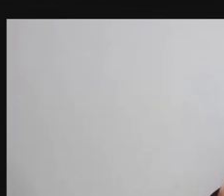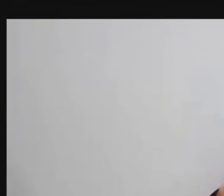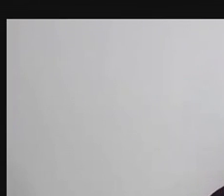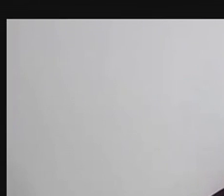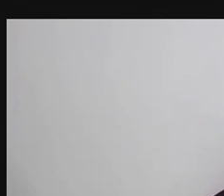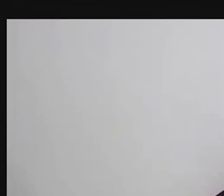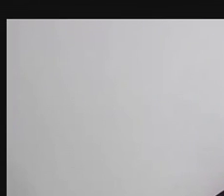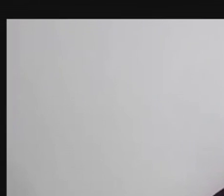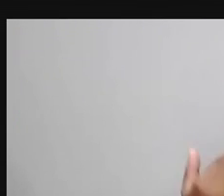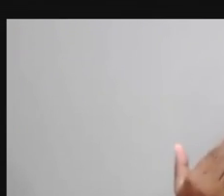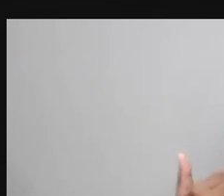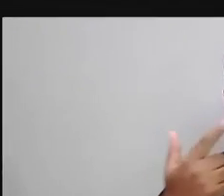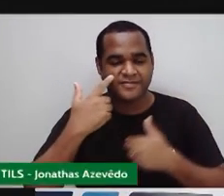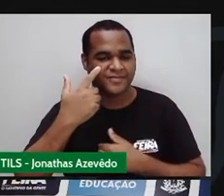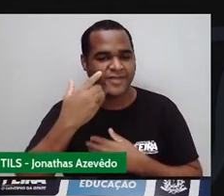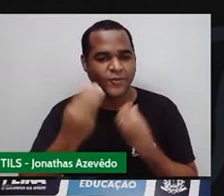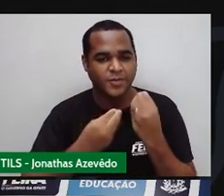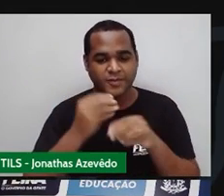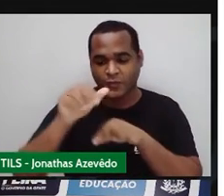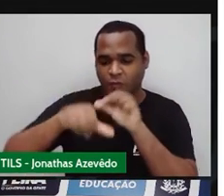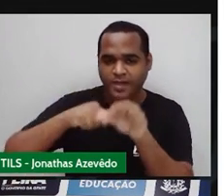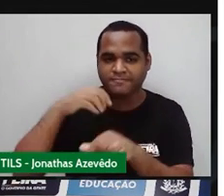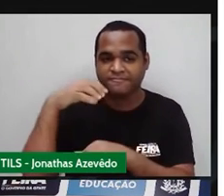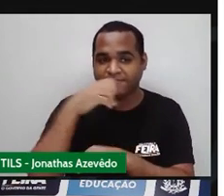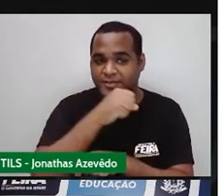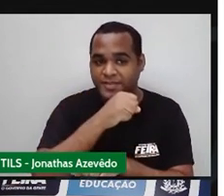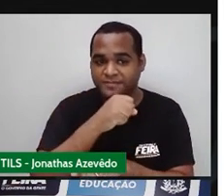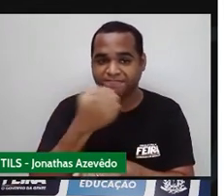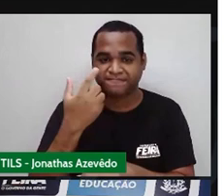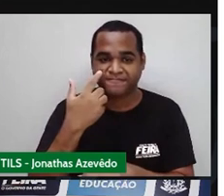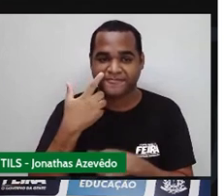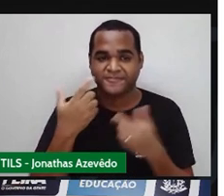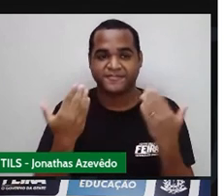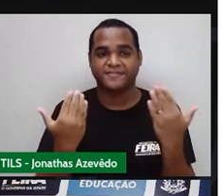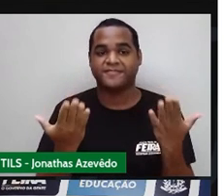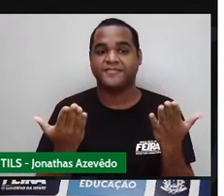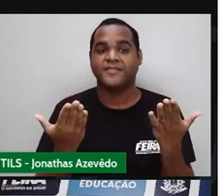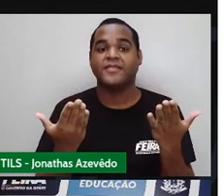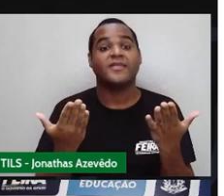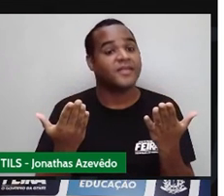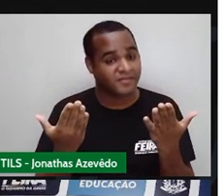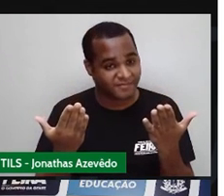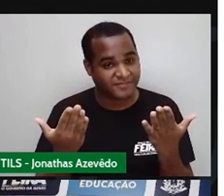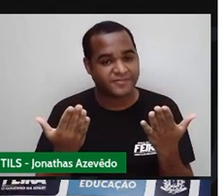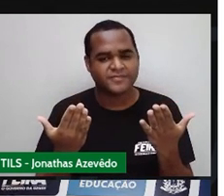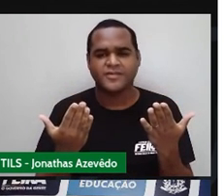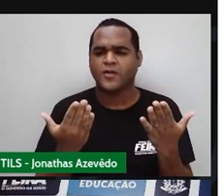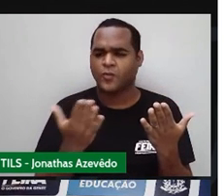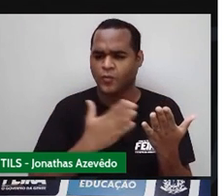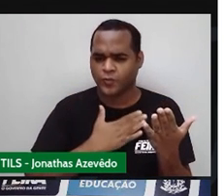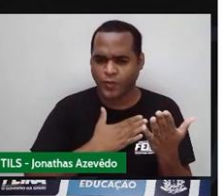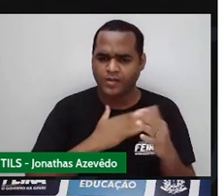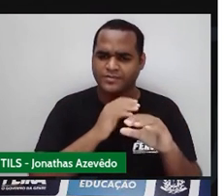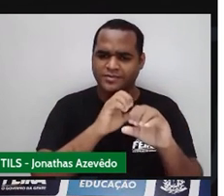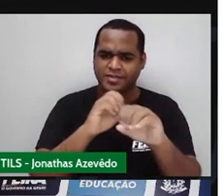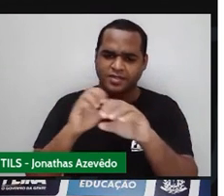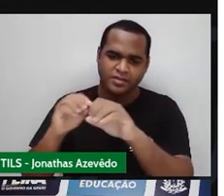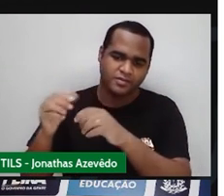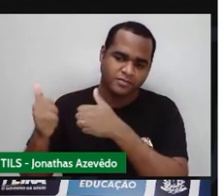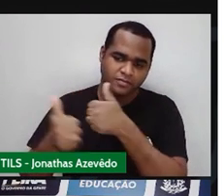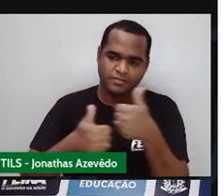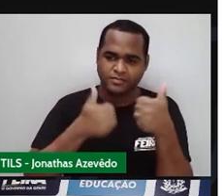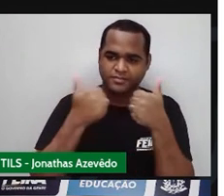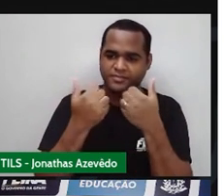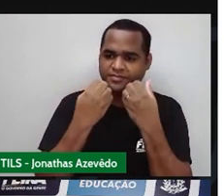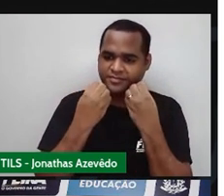Então vamos lá. Trocando rapidinho. Vai aparecer para você. É isso aí. Eu espero que você tenha curtido. Para mim foi